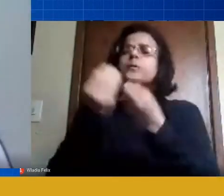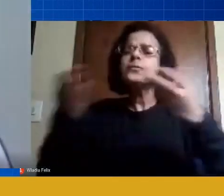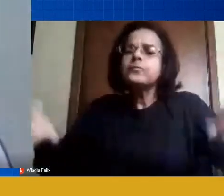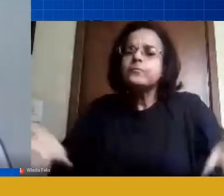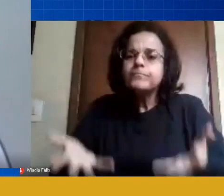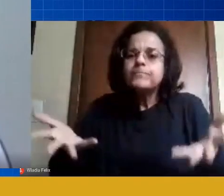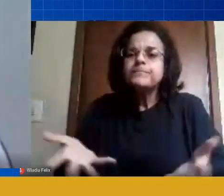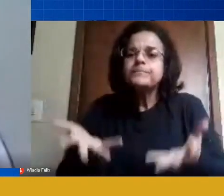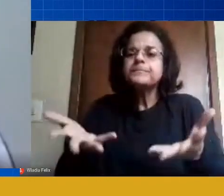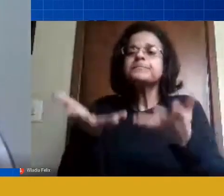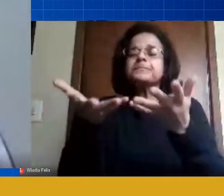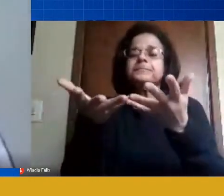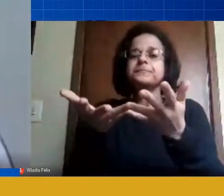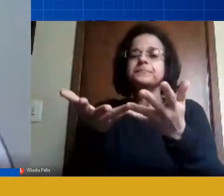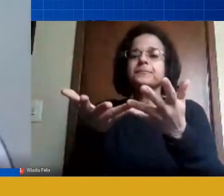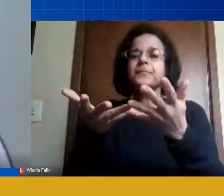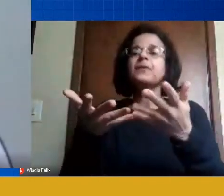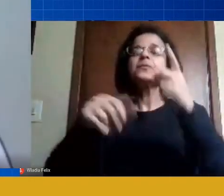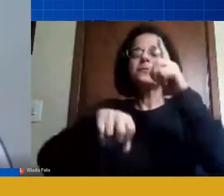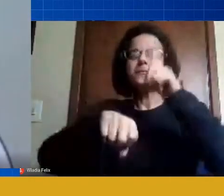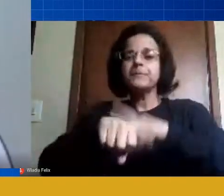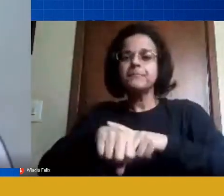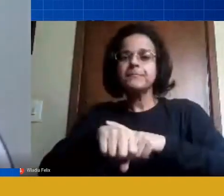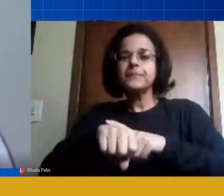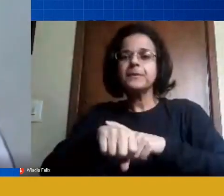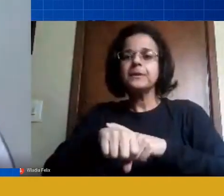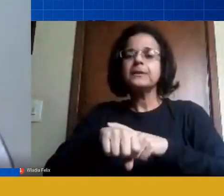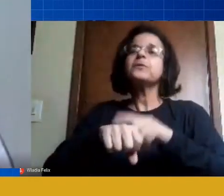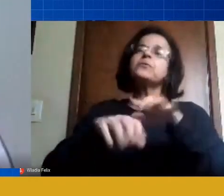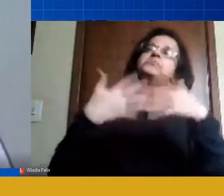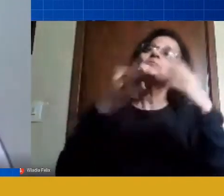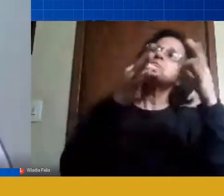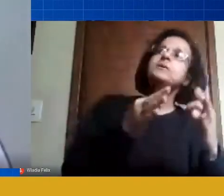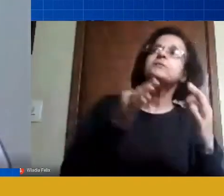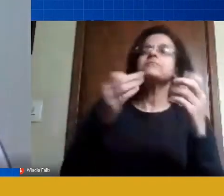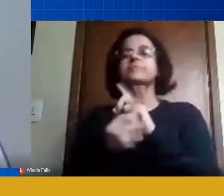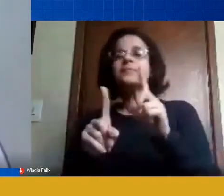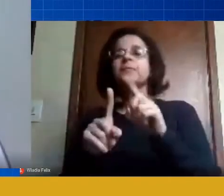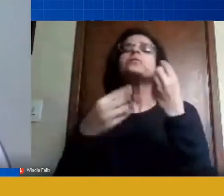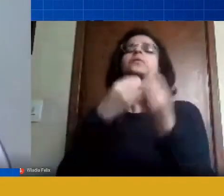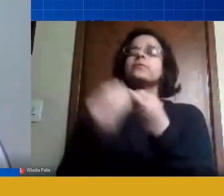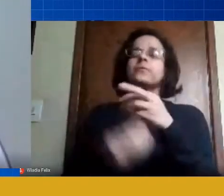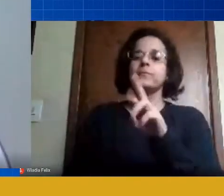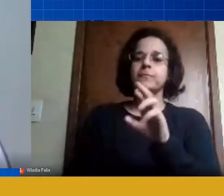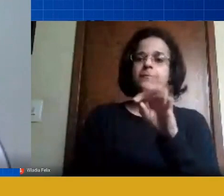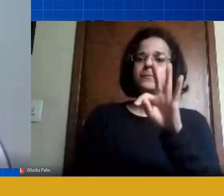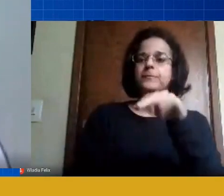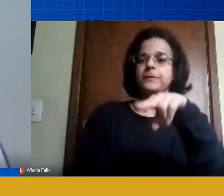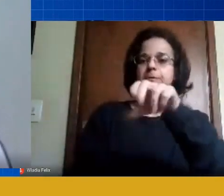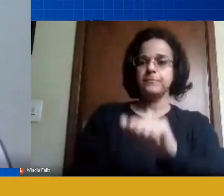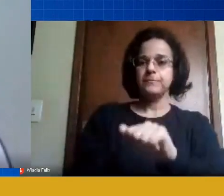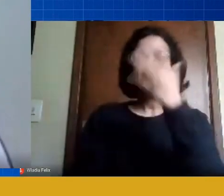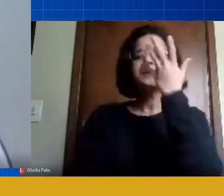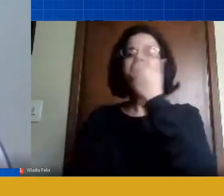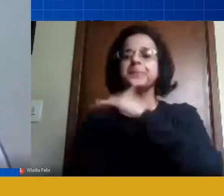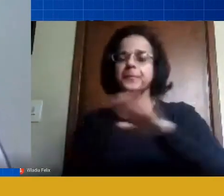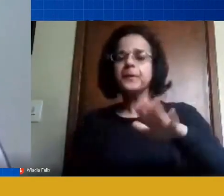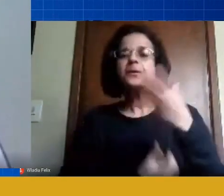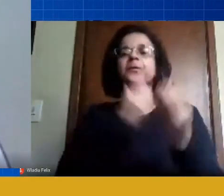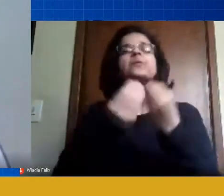isso um tempo adequado um tempo que não seja adequado essa questão da rotina para a criança como é que você pode